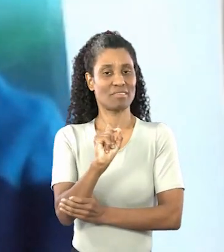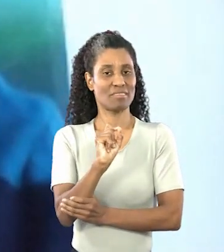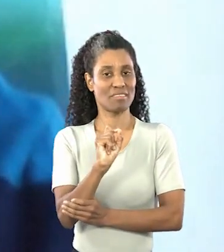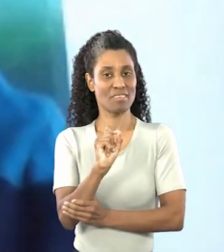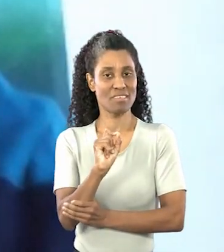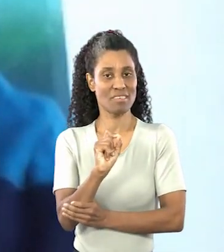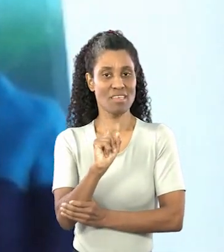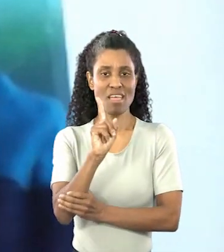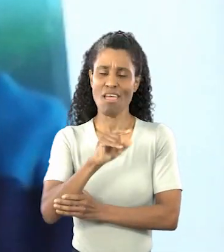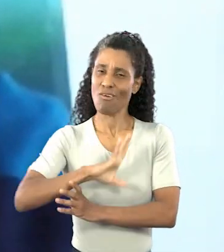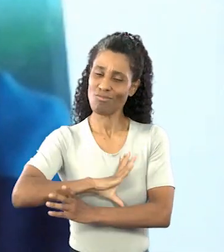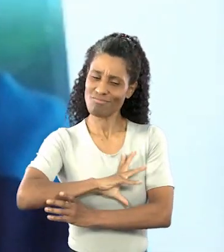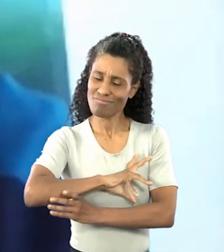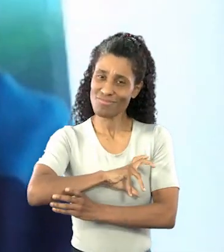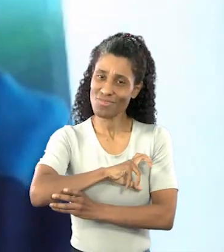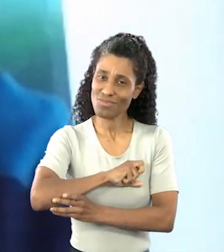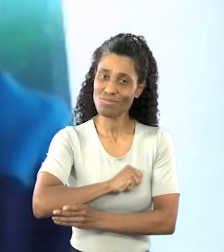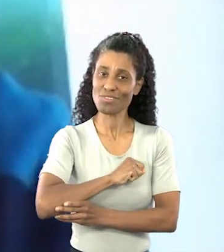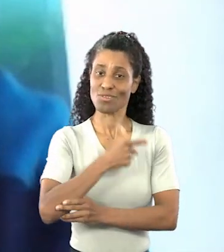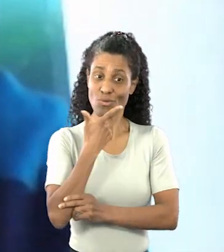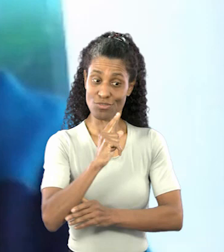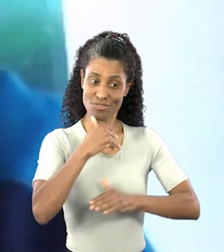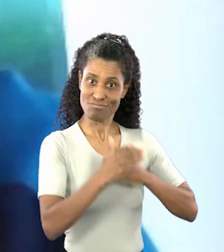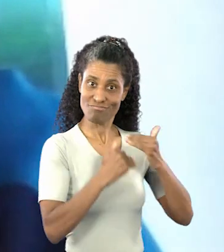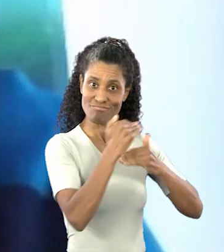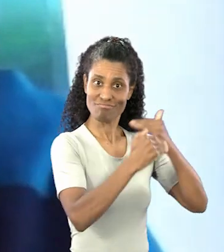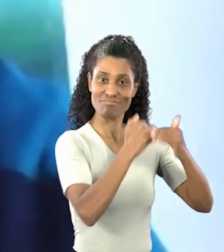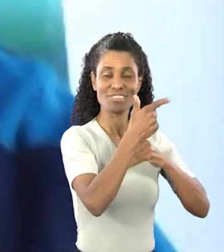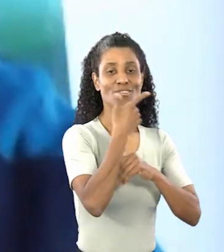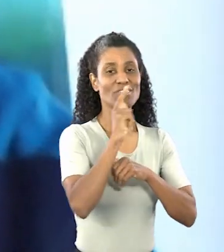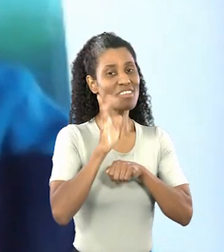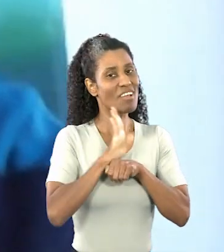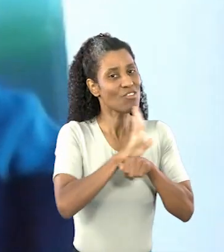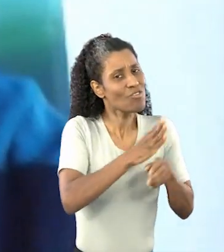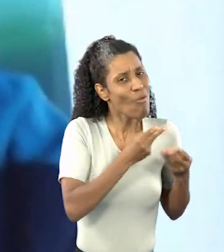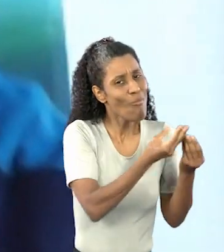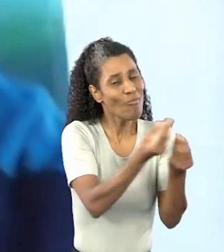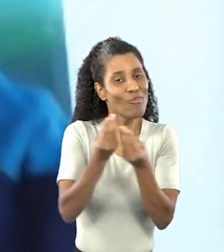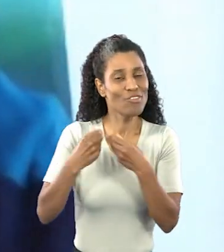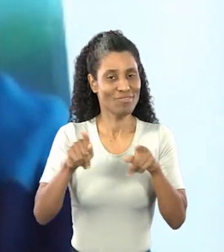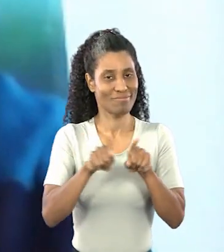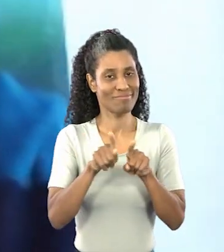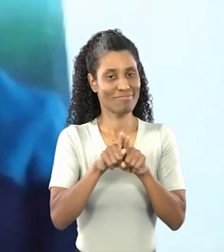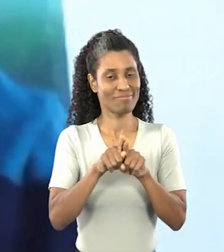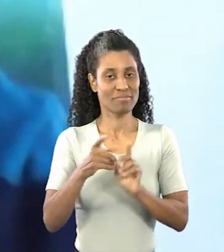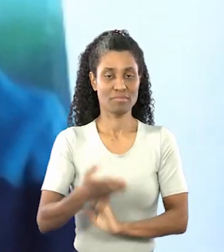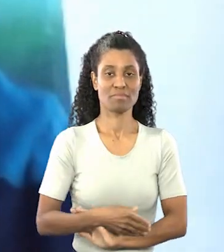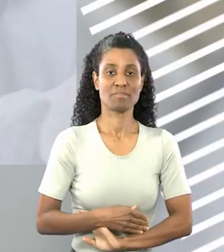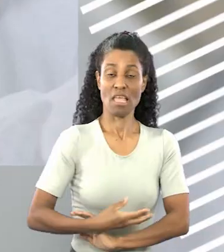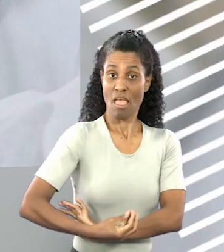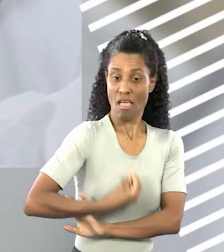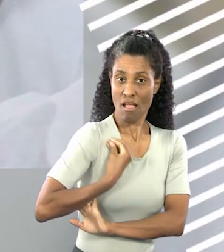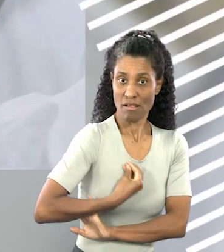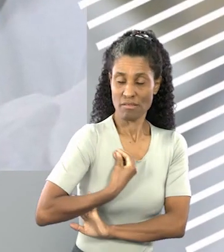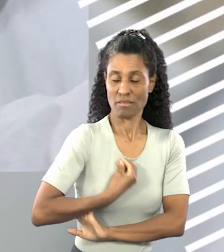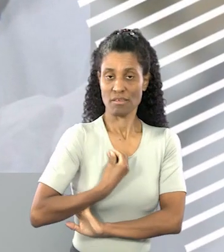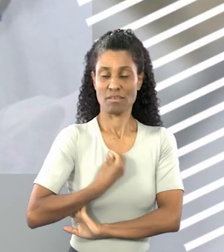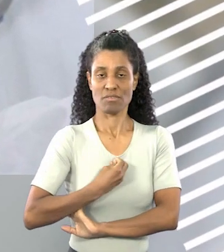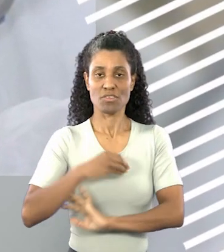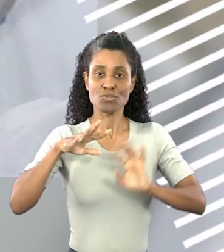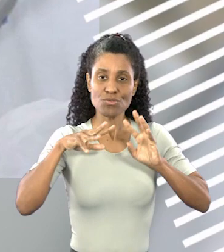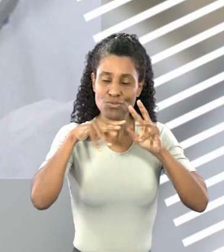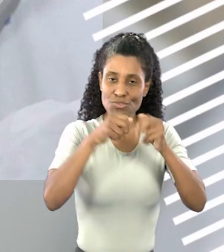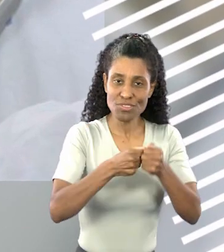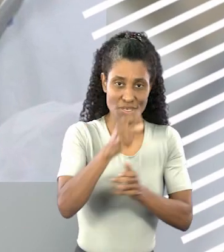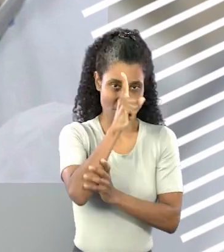amor que está crescendo e que está ajudando muito, né? A presença de